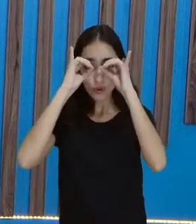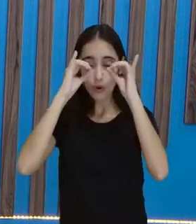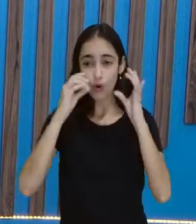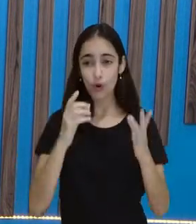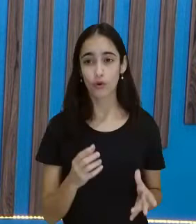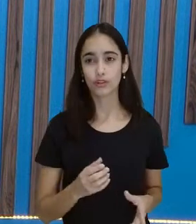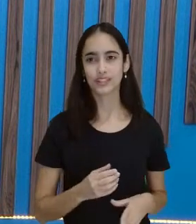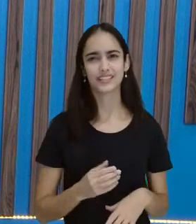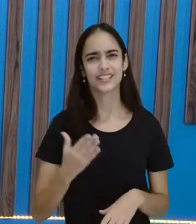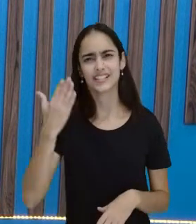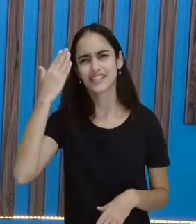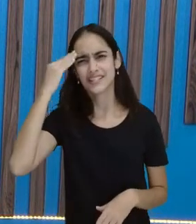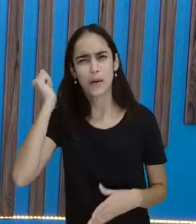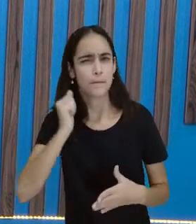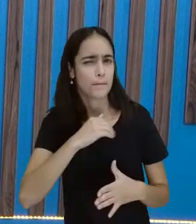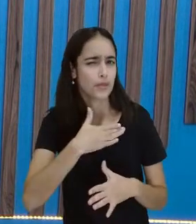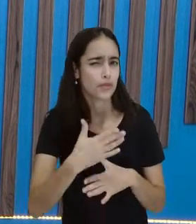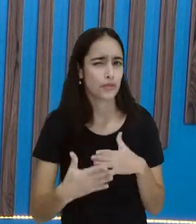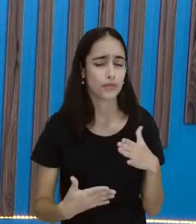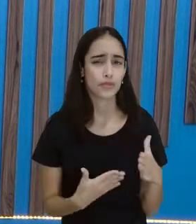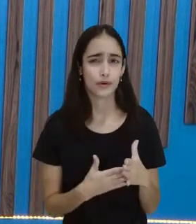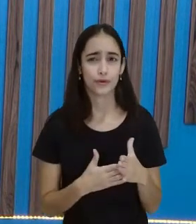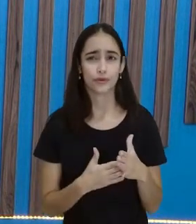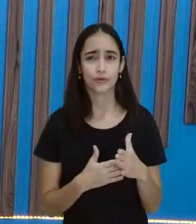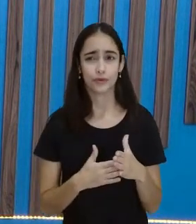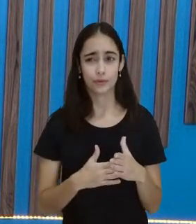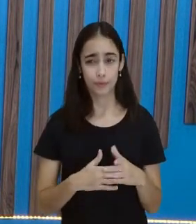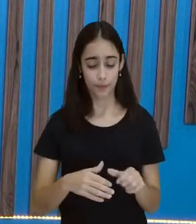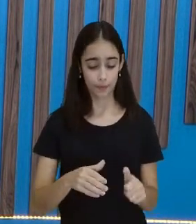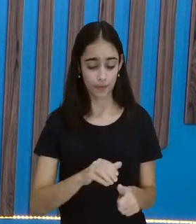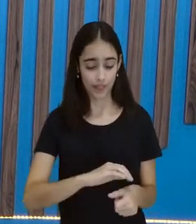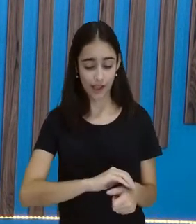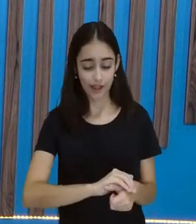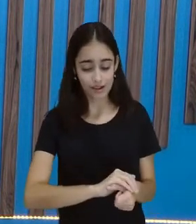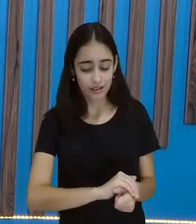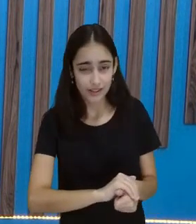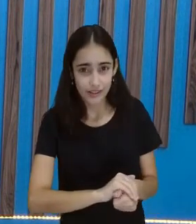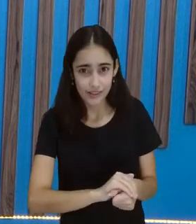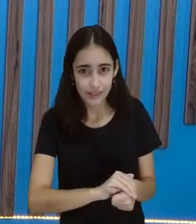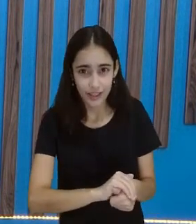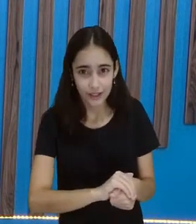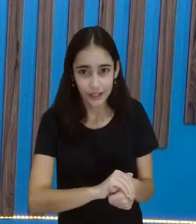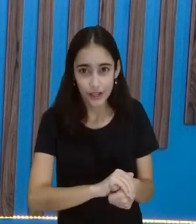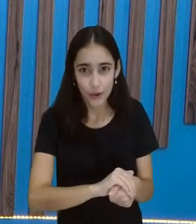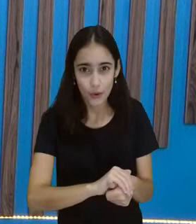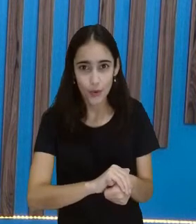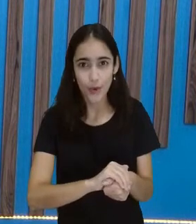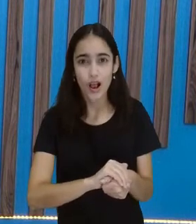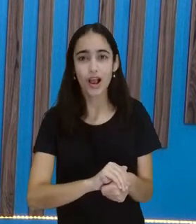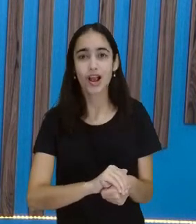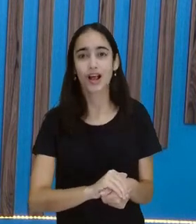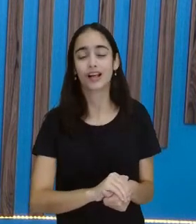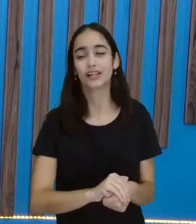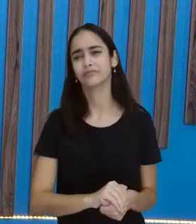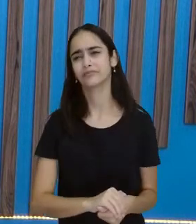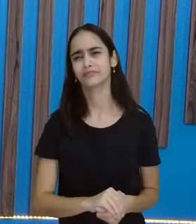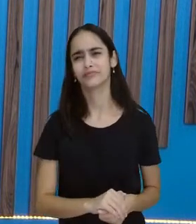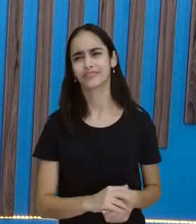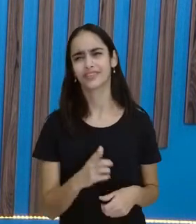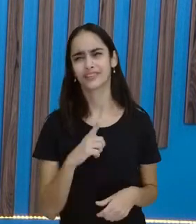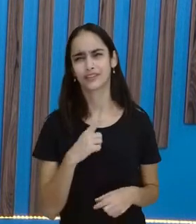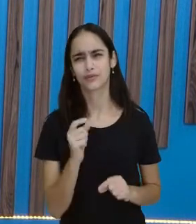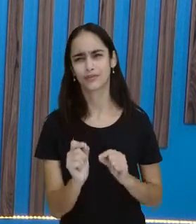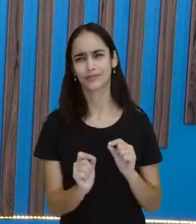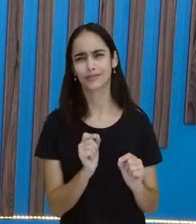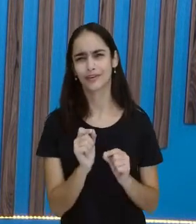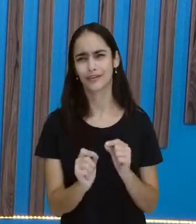sábia, certo, gente? Em toda história que você ouvir, a tartaruga, o jabuti, aí temos